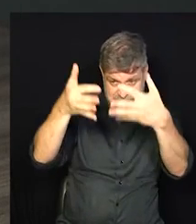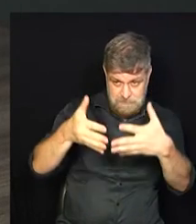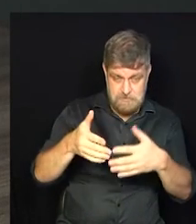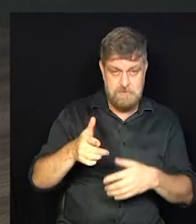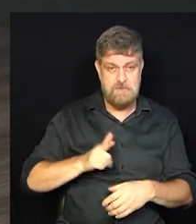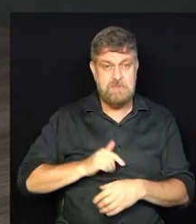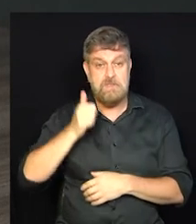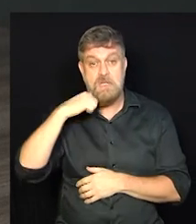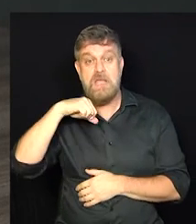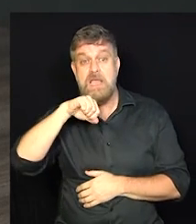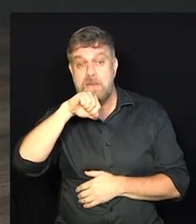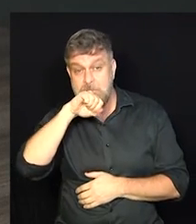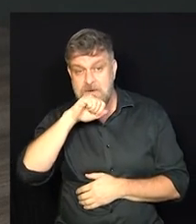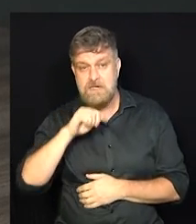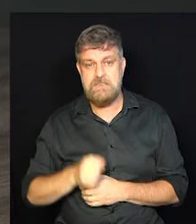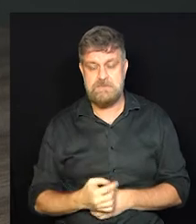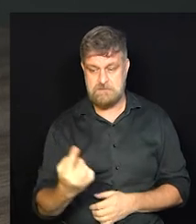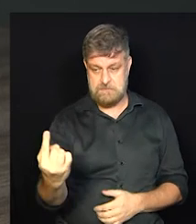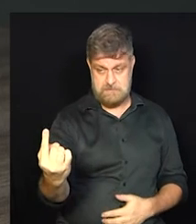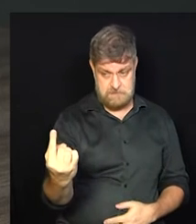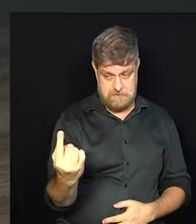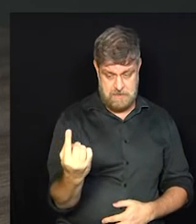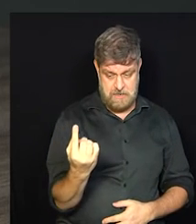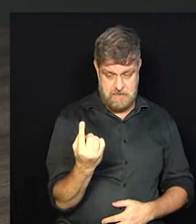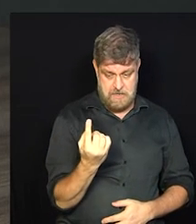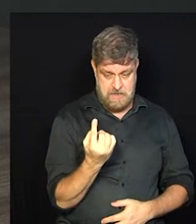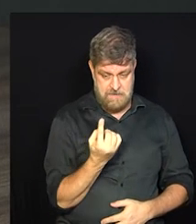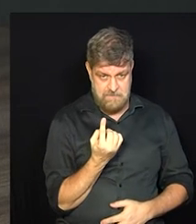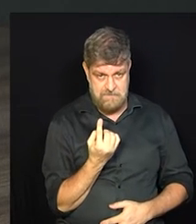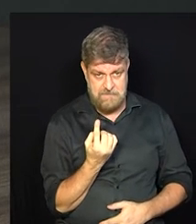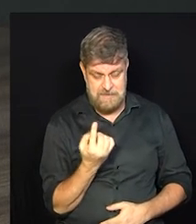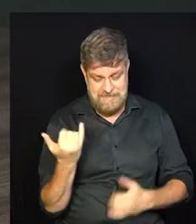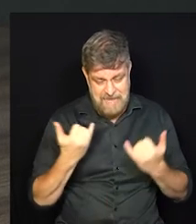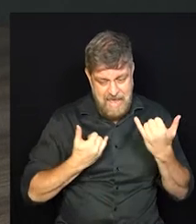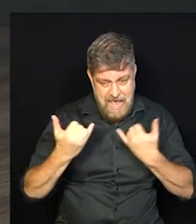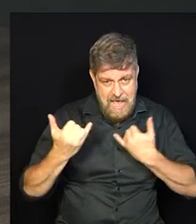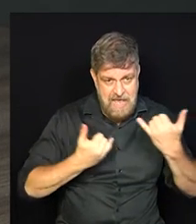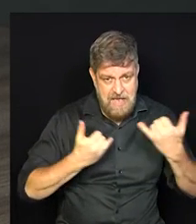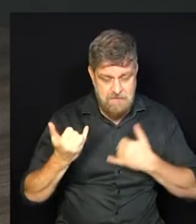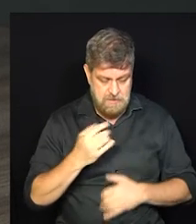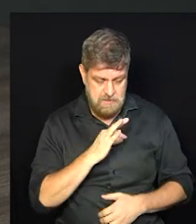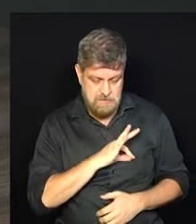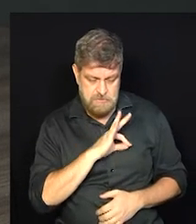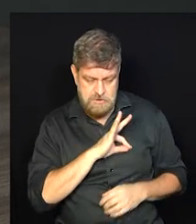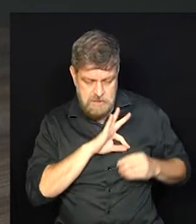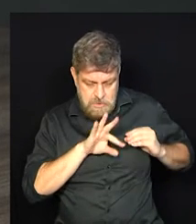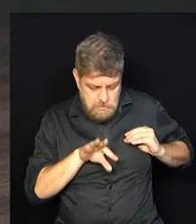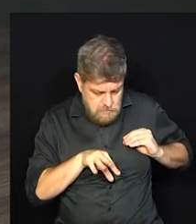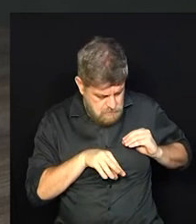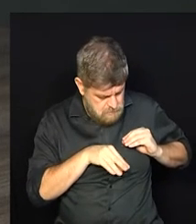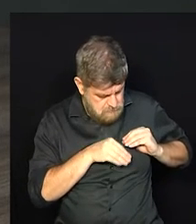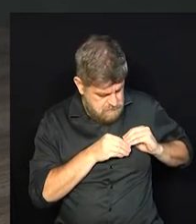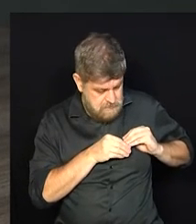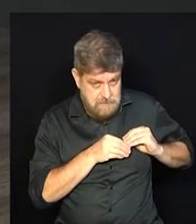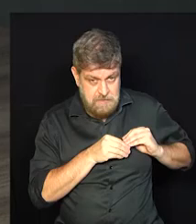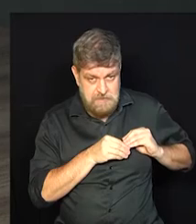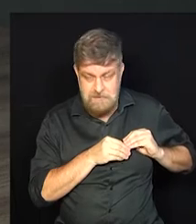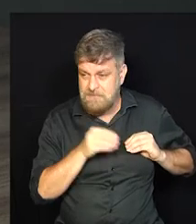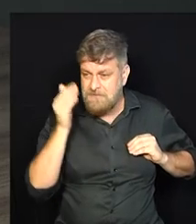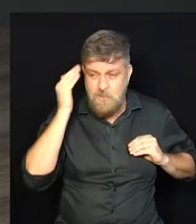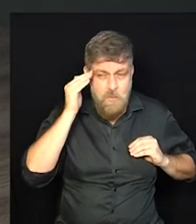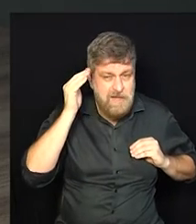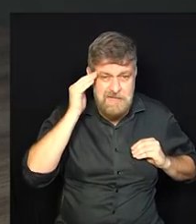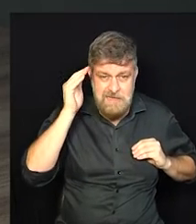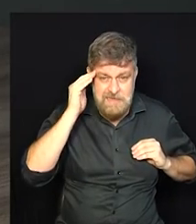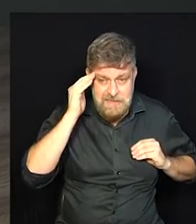mães empreendedoras chegam até vocês falando sobre uma renda extra e não